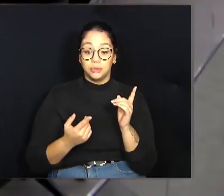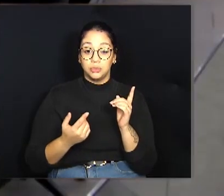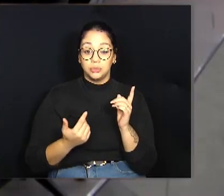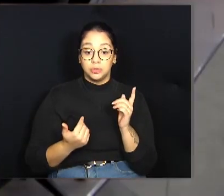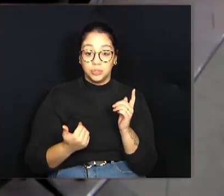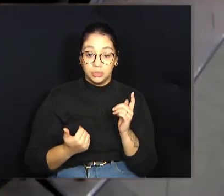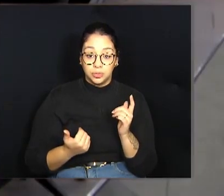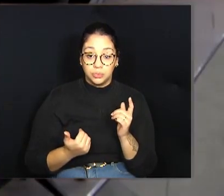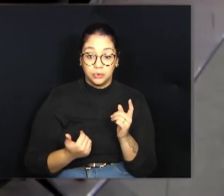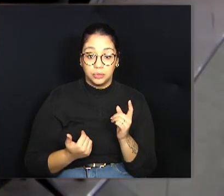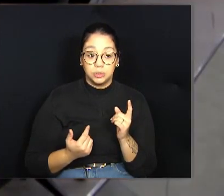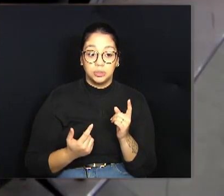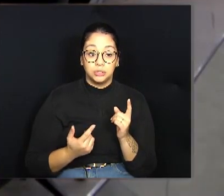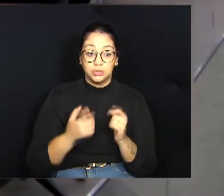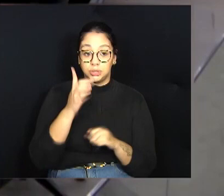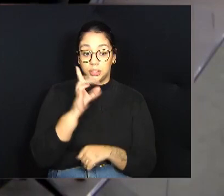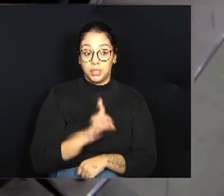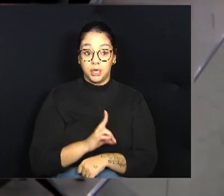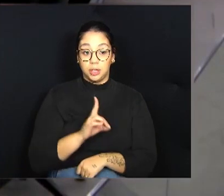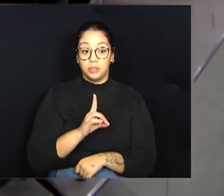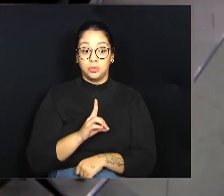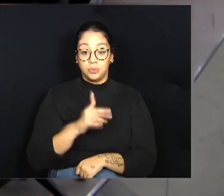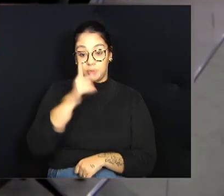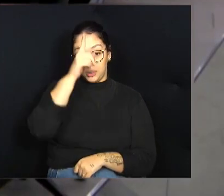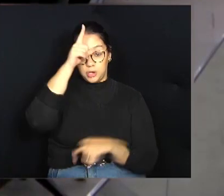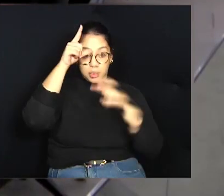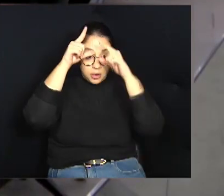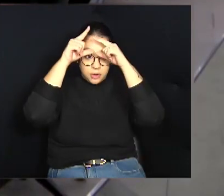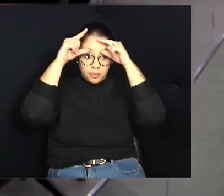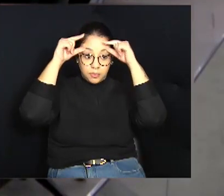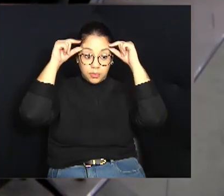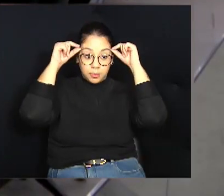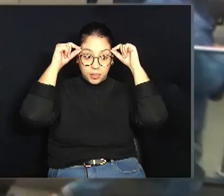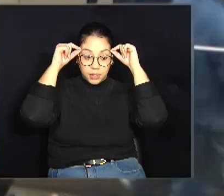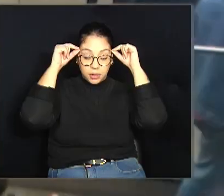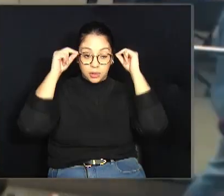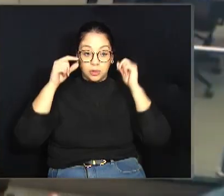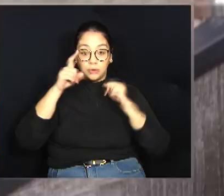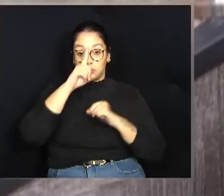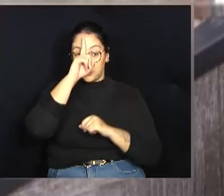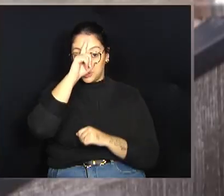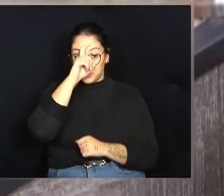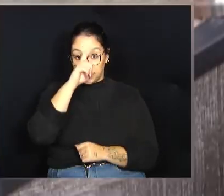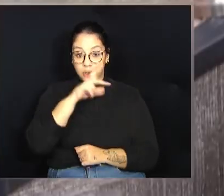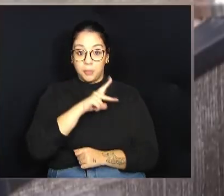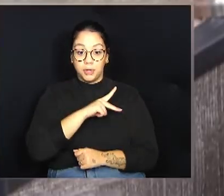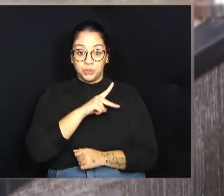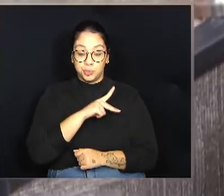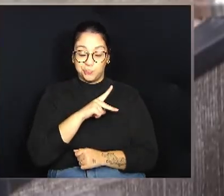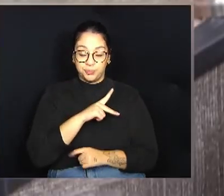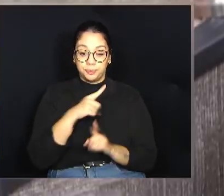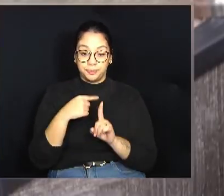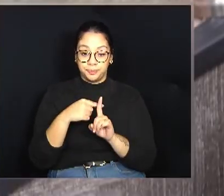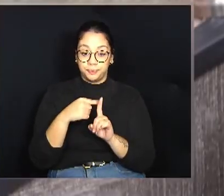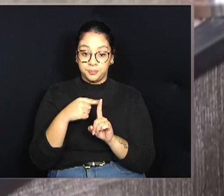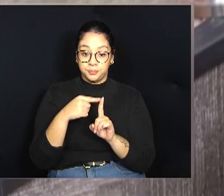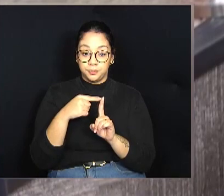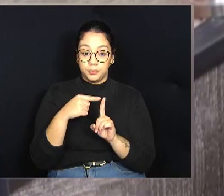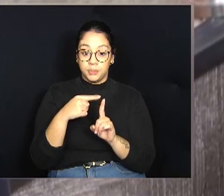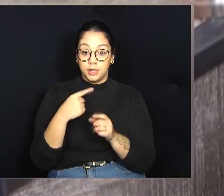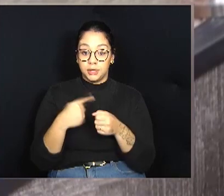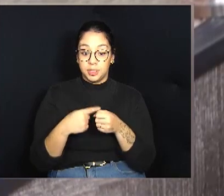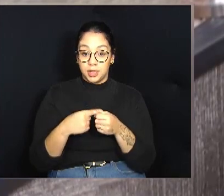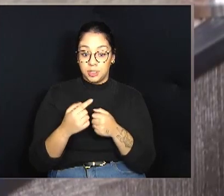enfermeiras obstetras e obstetrizes em um hospital particular da cidade. Essas profissionais, não.